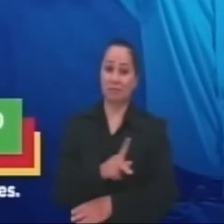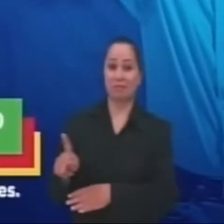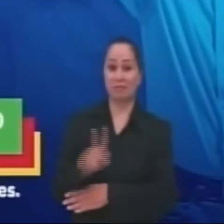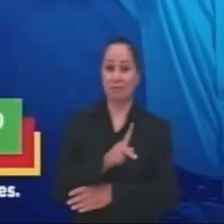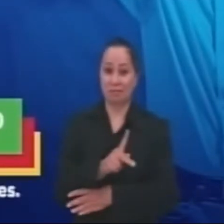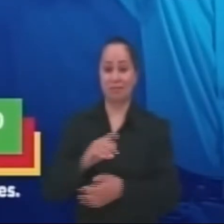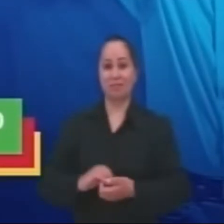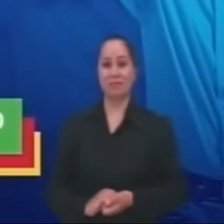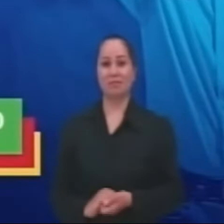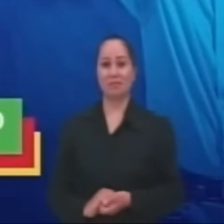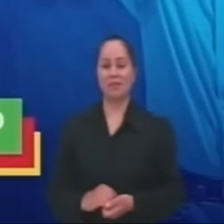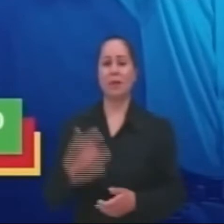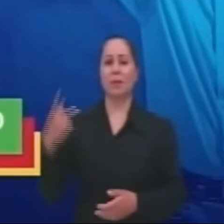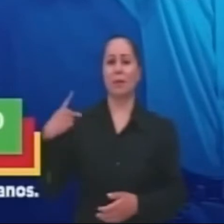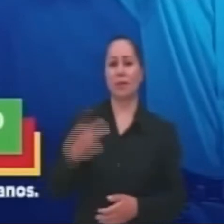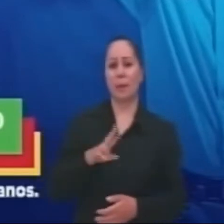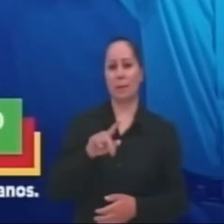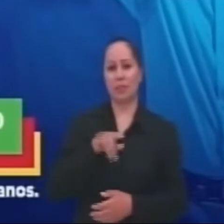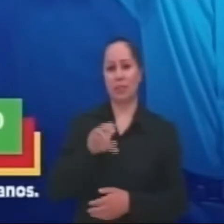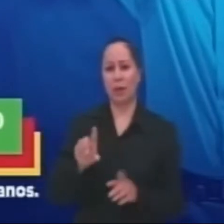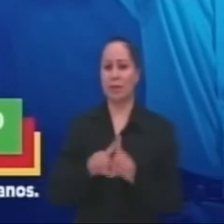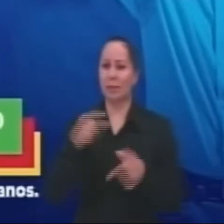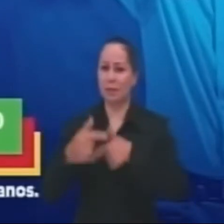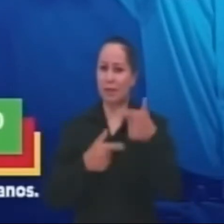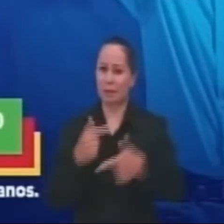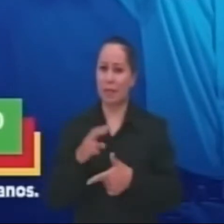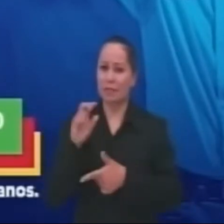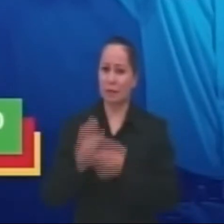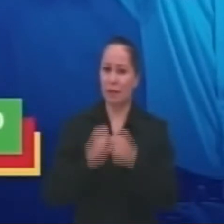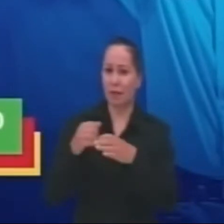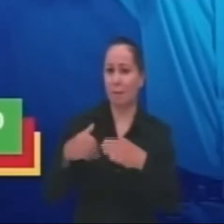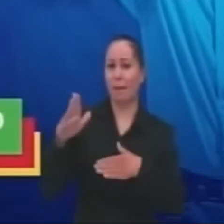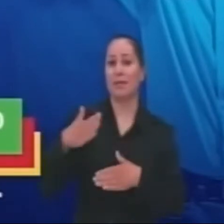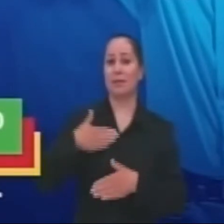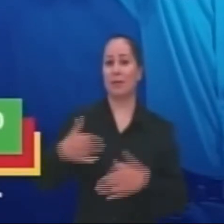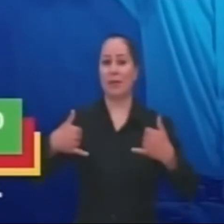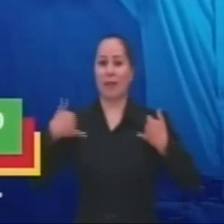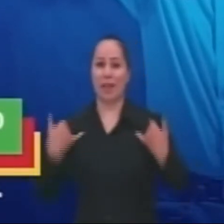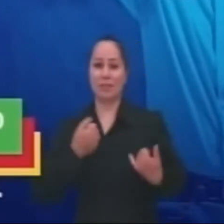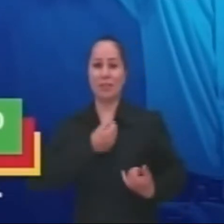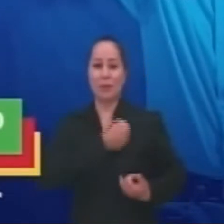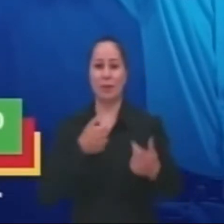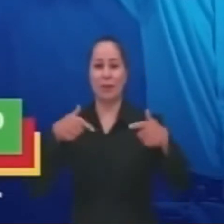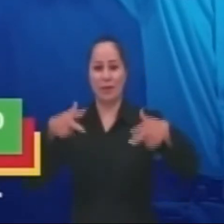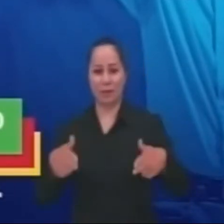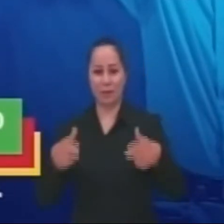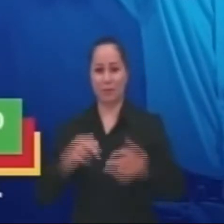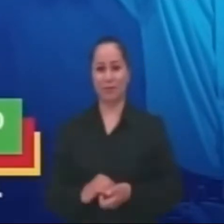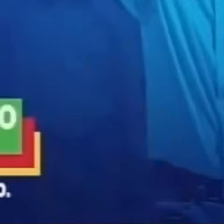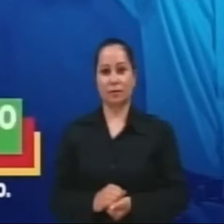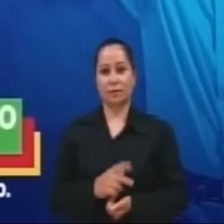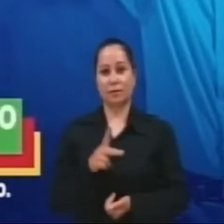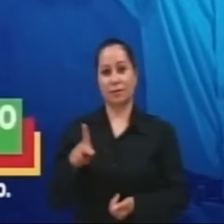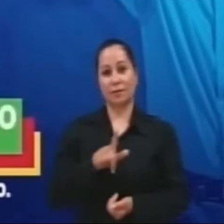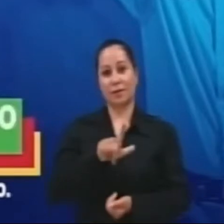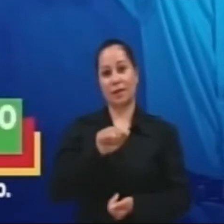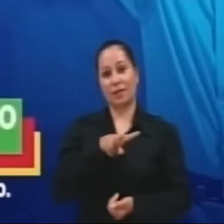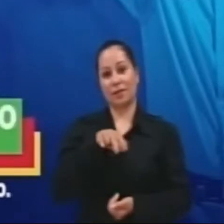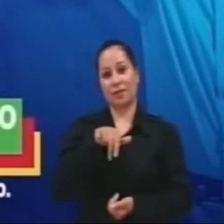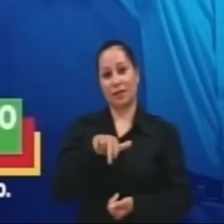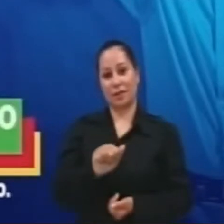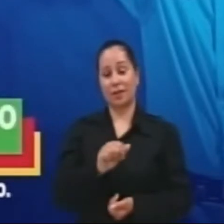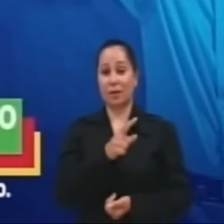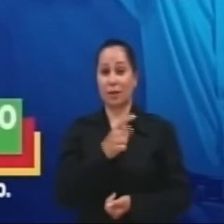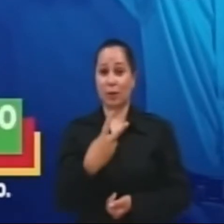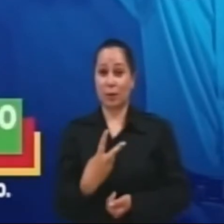Lauri Bernardes. Brizolista, trabalhista há mais de 50 anos. Meu número é minha idade, 12,70. Professora